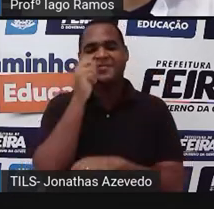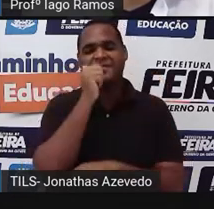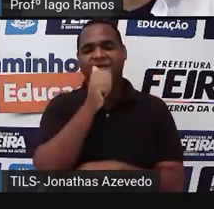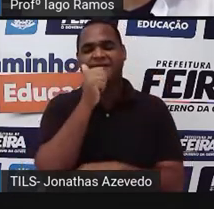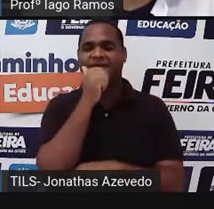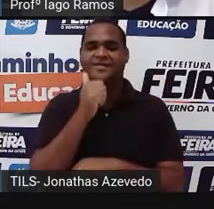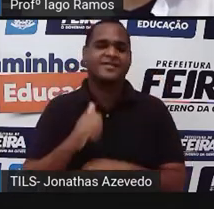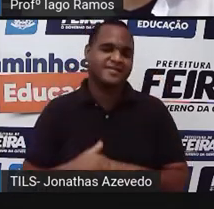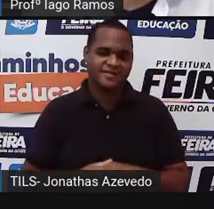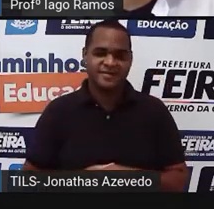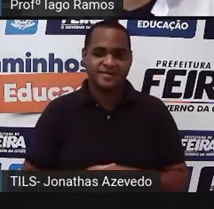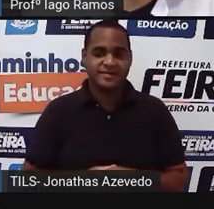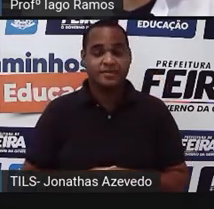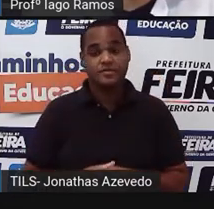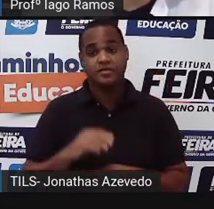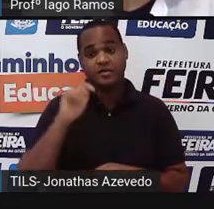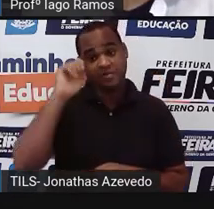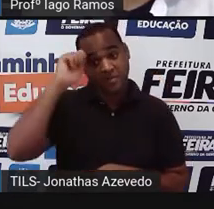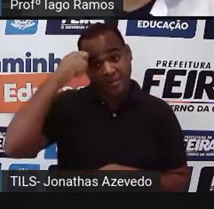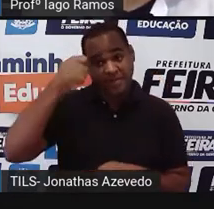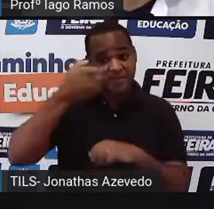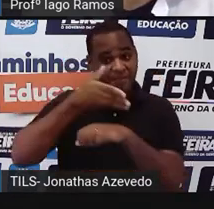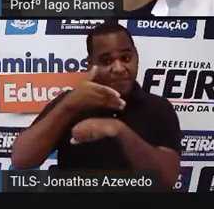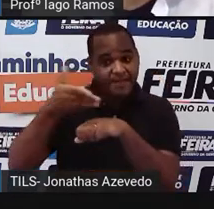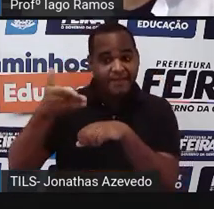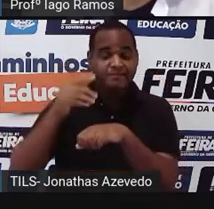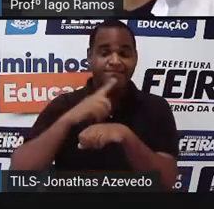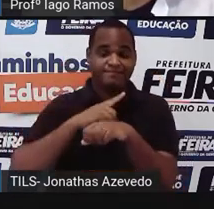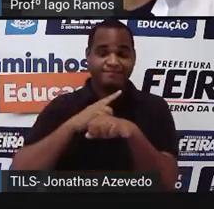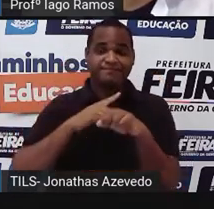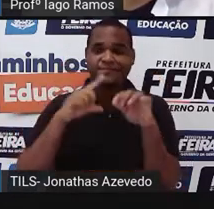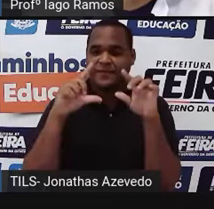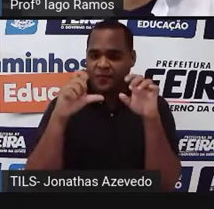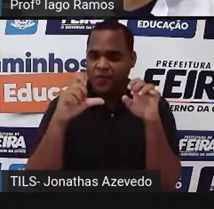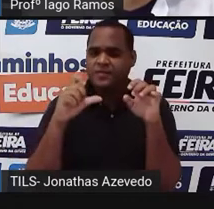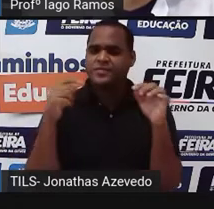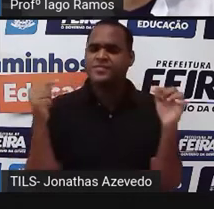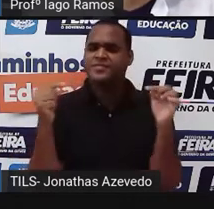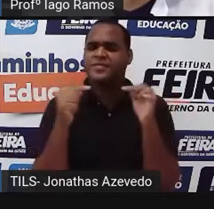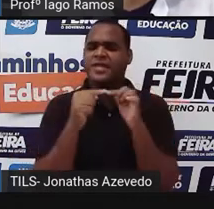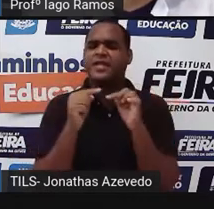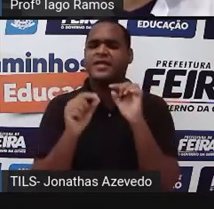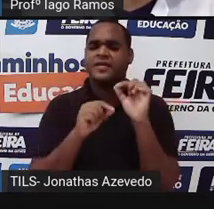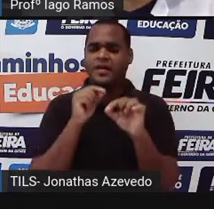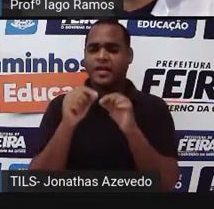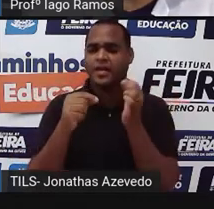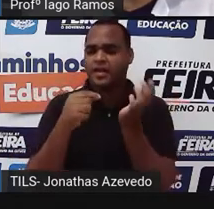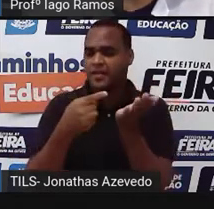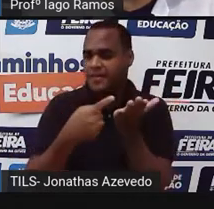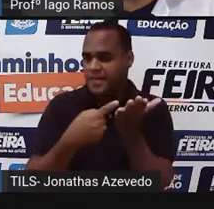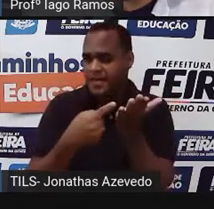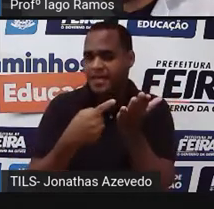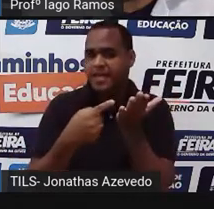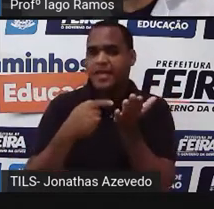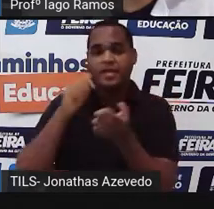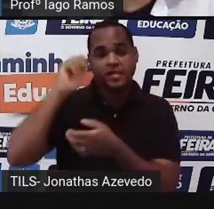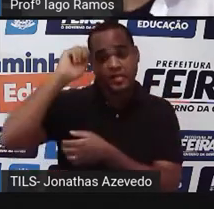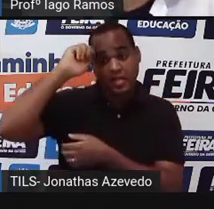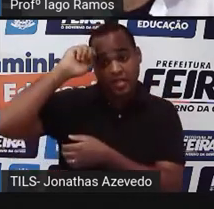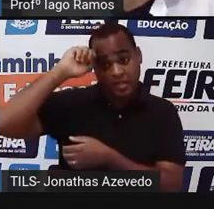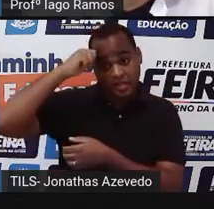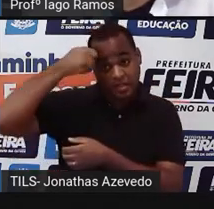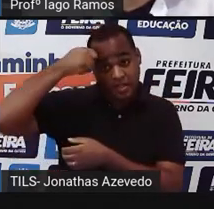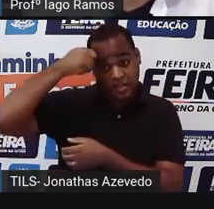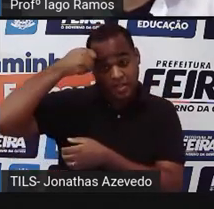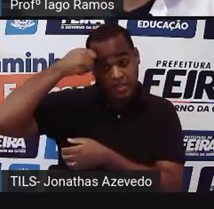Apesar da imagem estar em preto e branco, tá? Essa senhora, ela tem pele negra, tá bom?